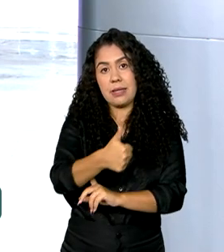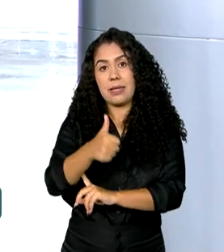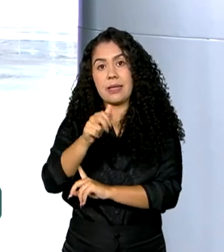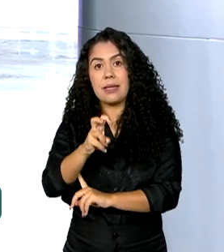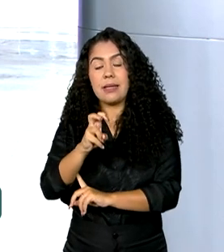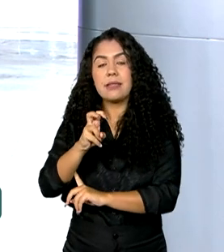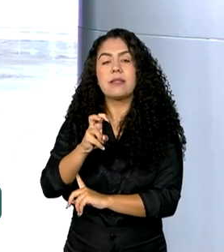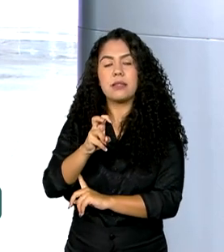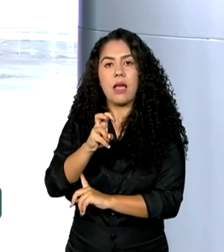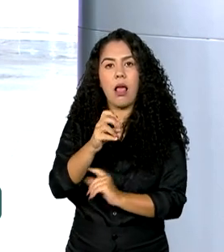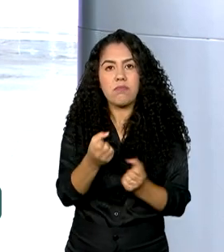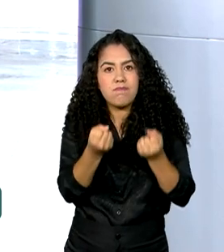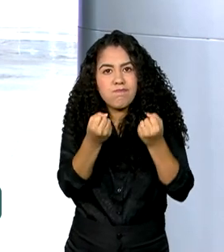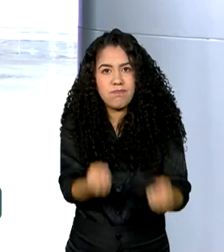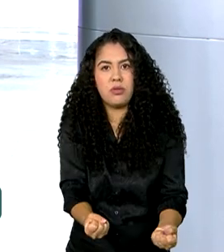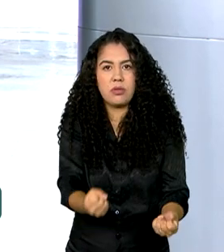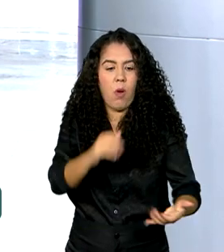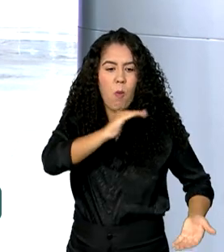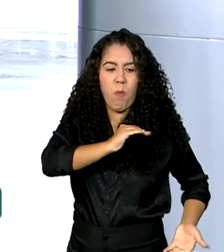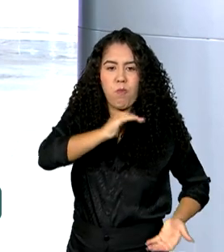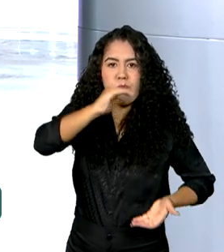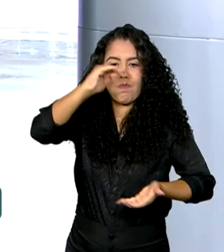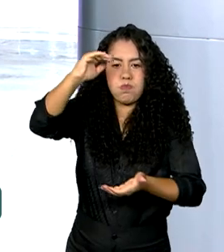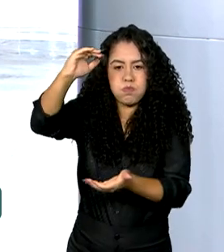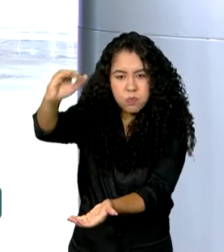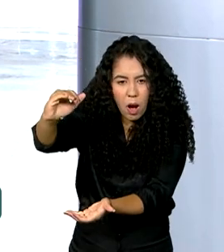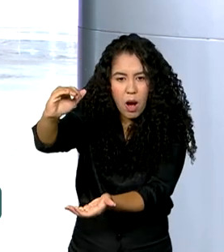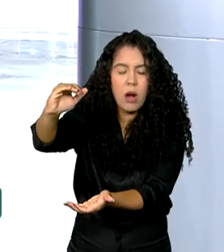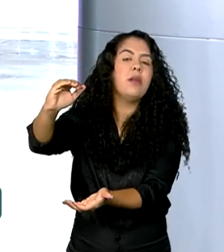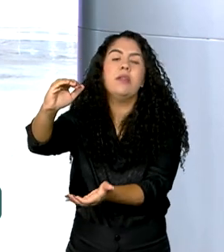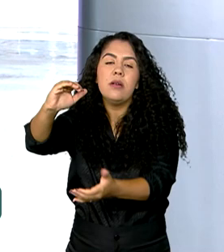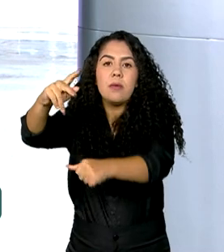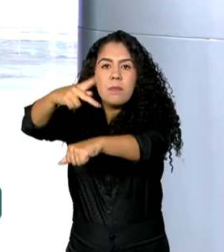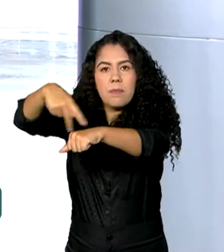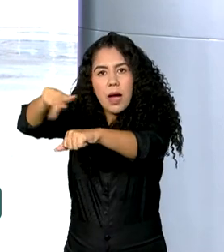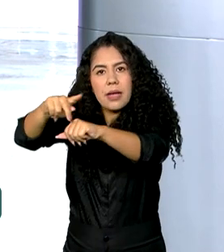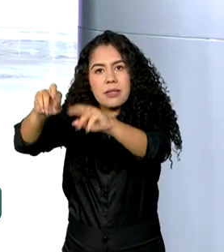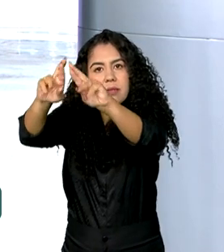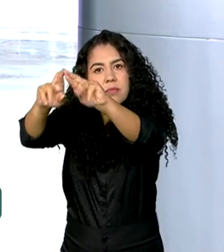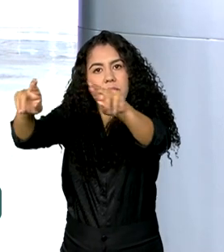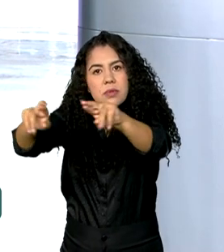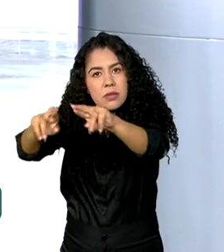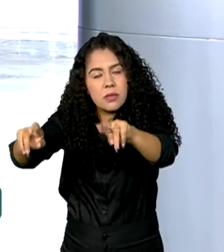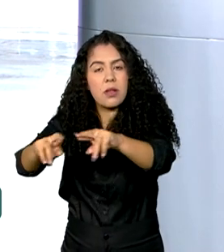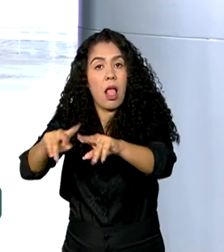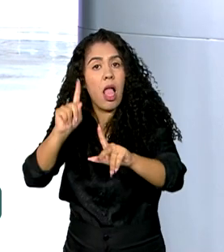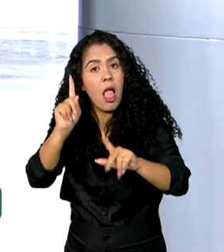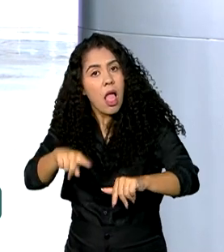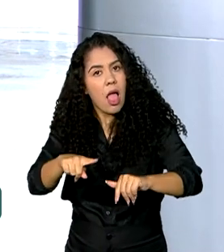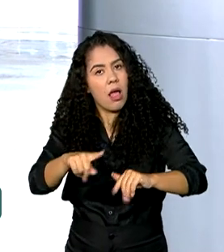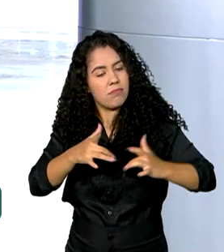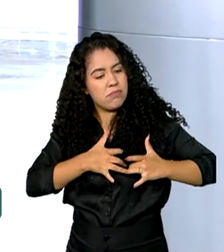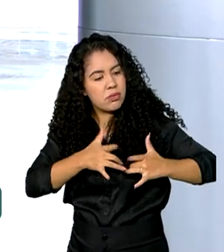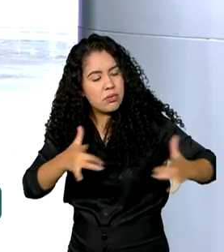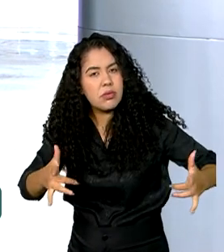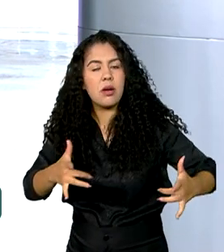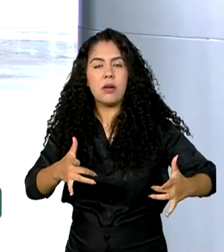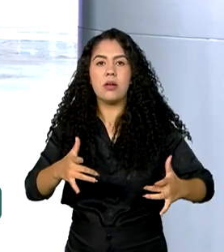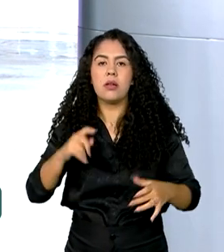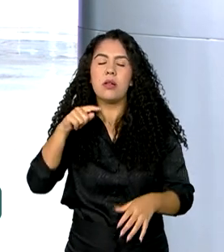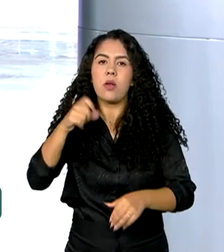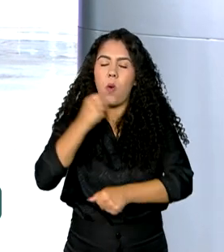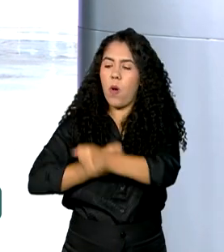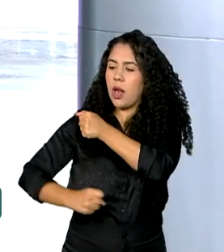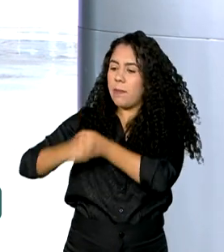bens emergenciais. Esta solidariedade ao povo libanês é uma prática do governo brasileiro que só no ano passado doou